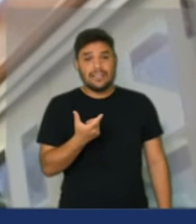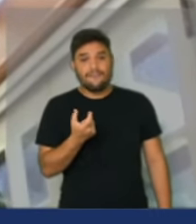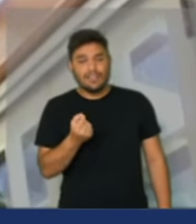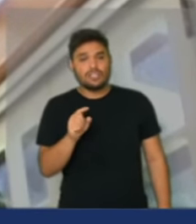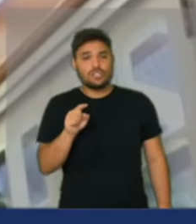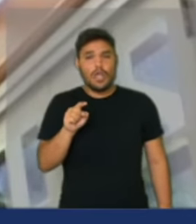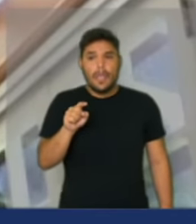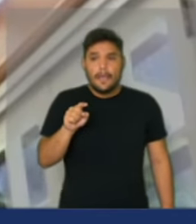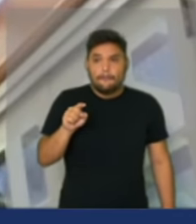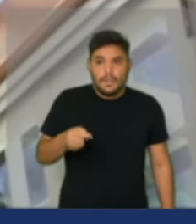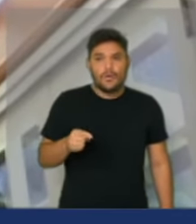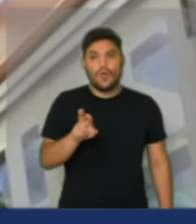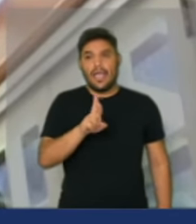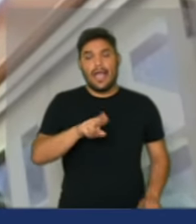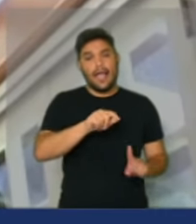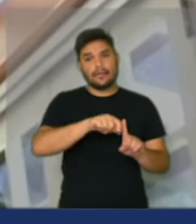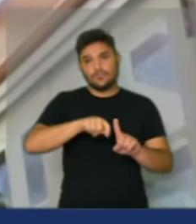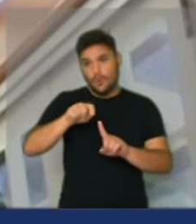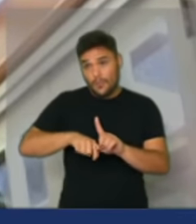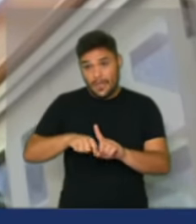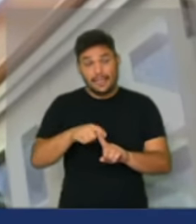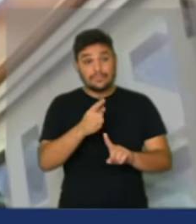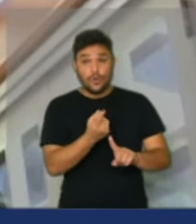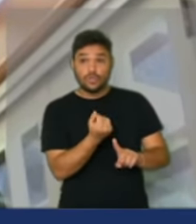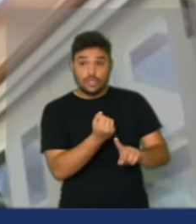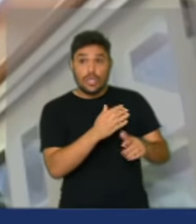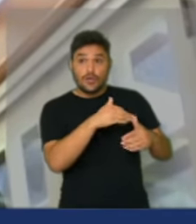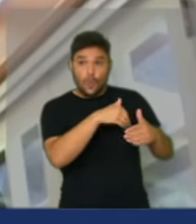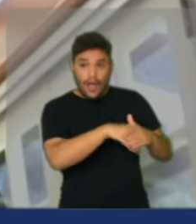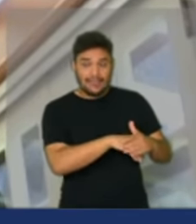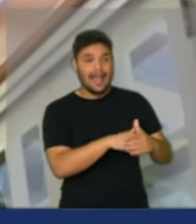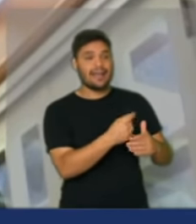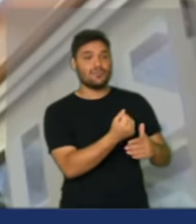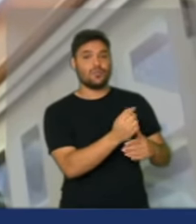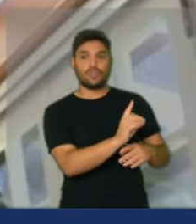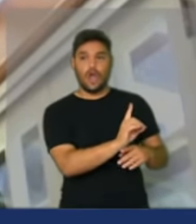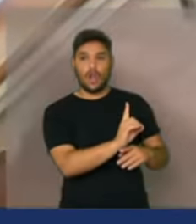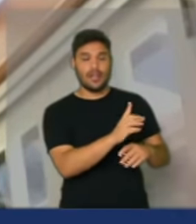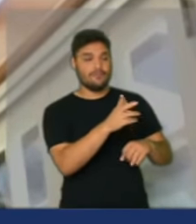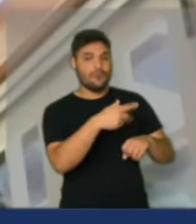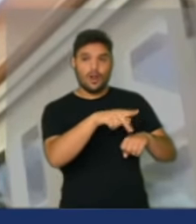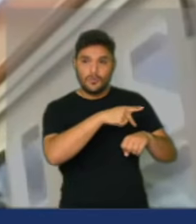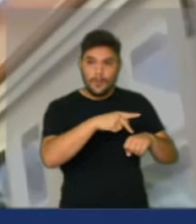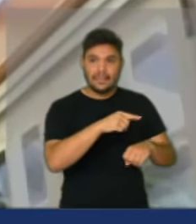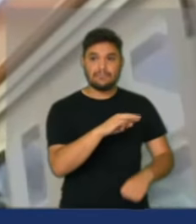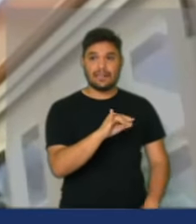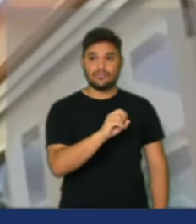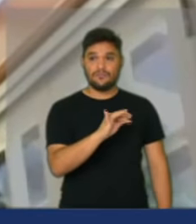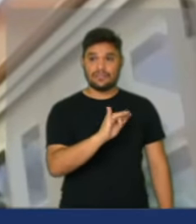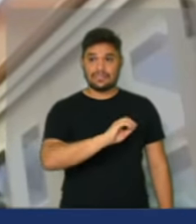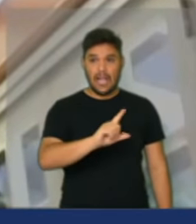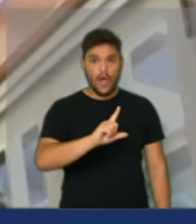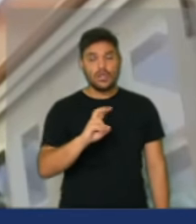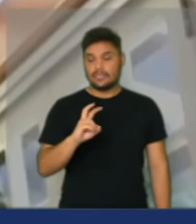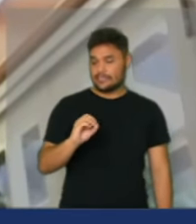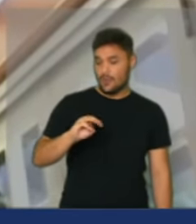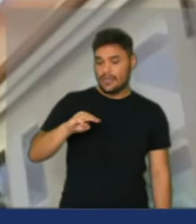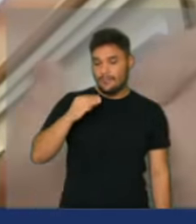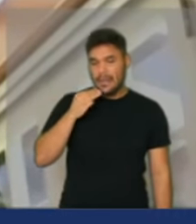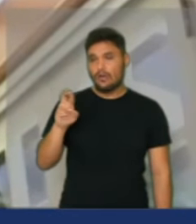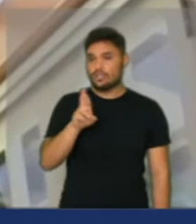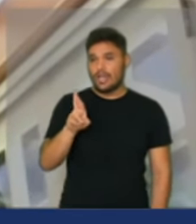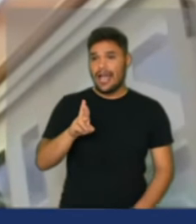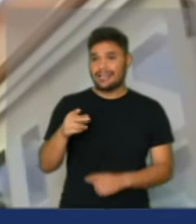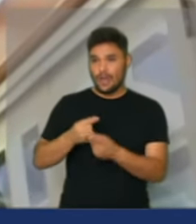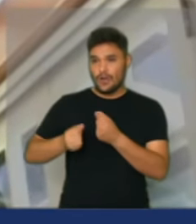reais por mês especulando num paraíso fiscal. Retirou 50 milhões de reais da Economia Brasileira,